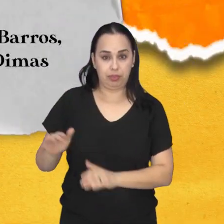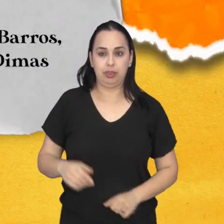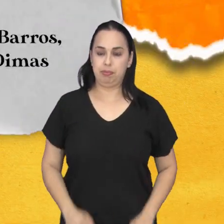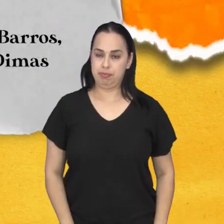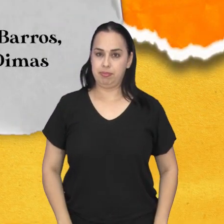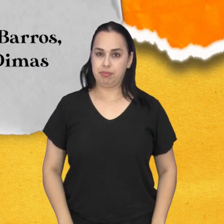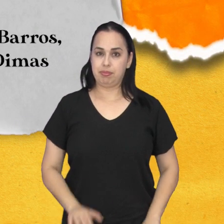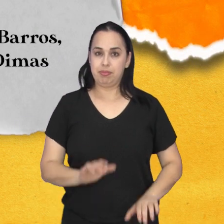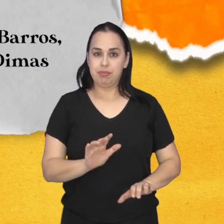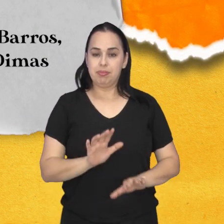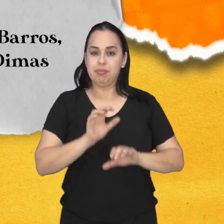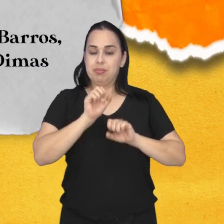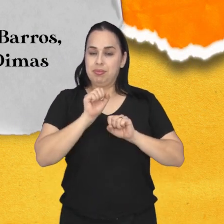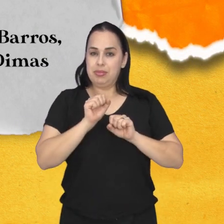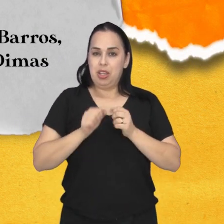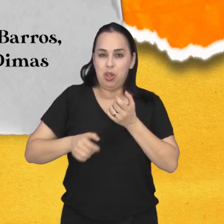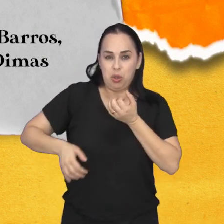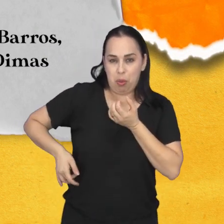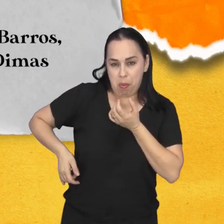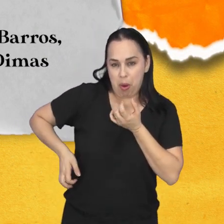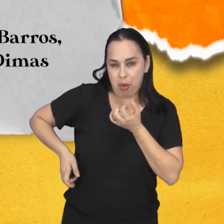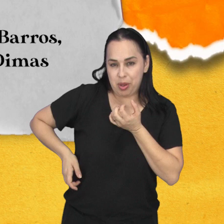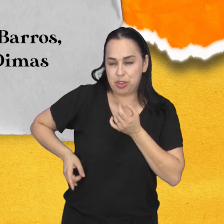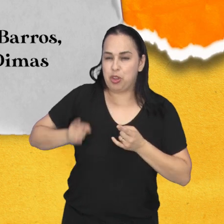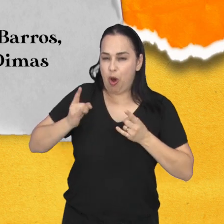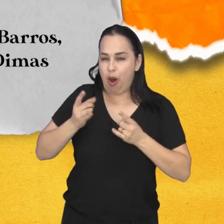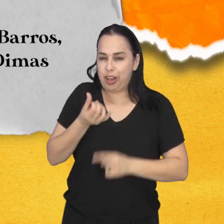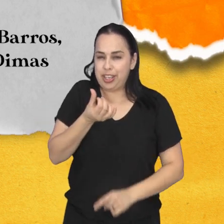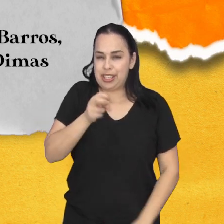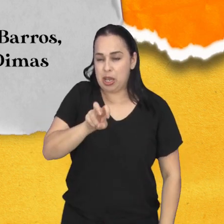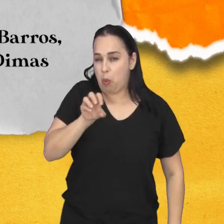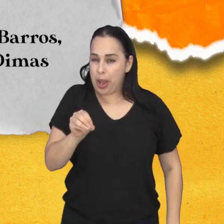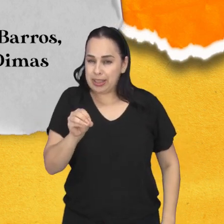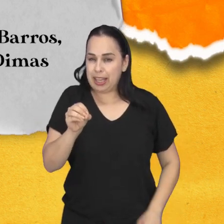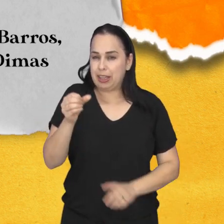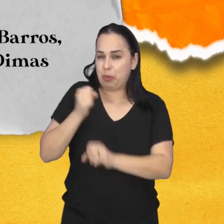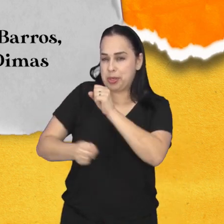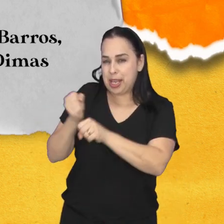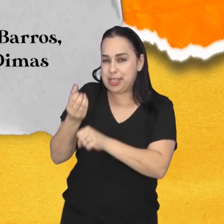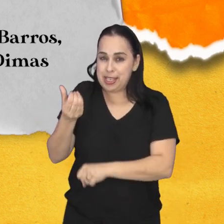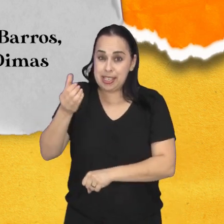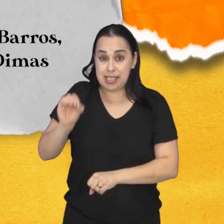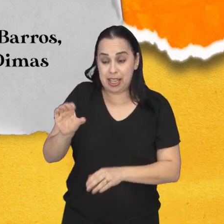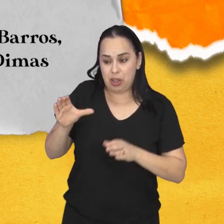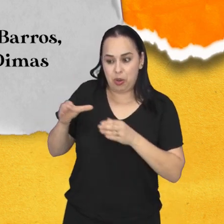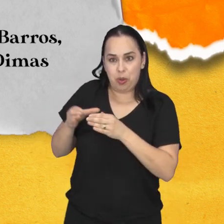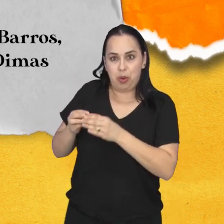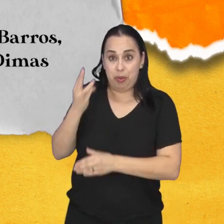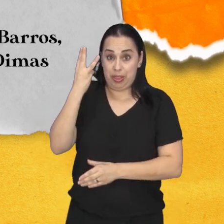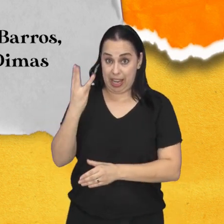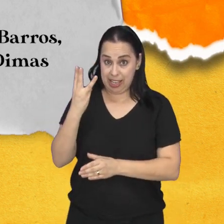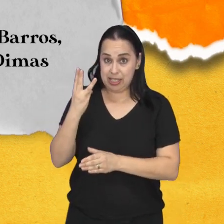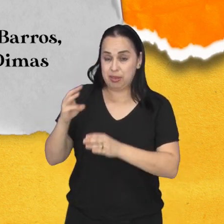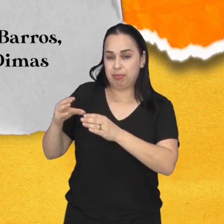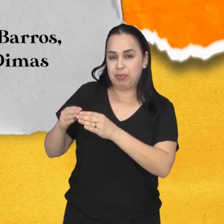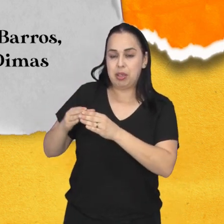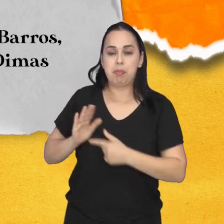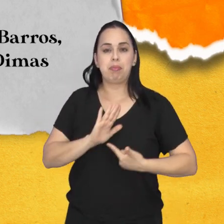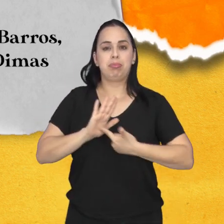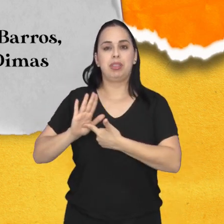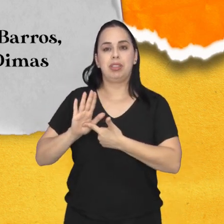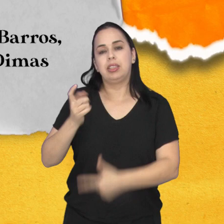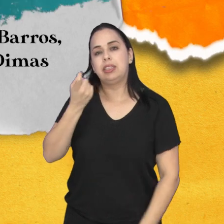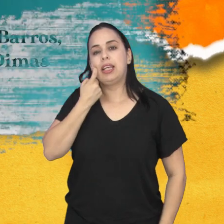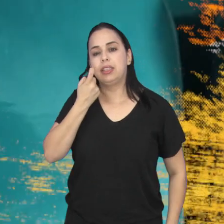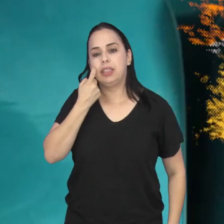Inspirados na tradição do blues e rock dos anos 50 e 60, os músicos do trio The Thunderheads se apresentam